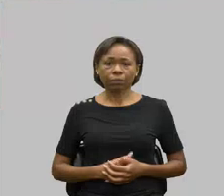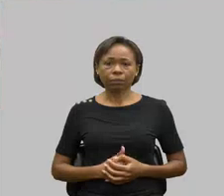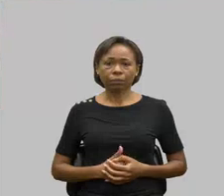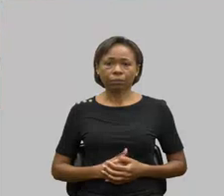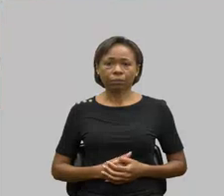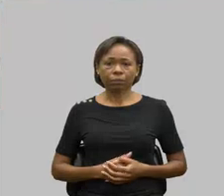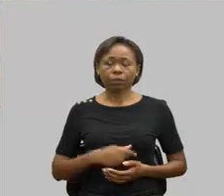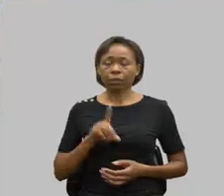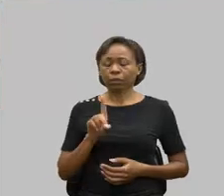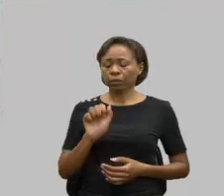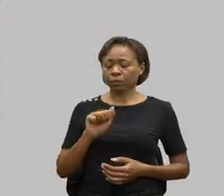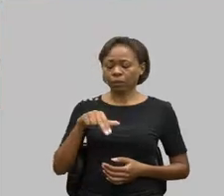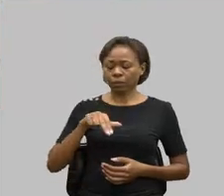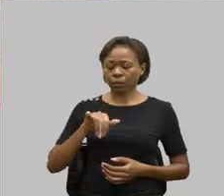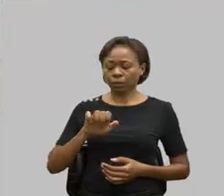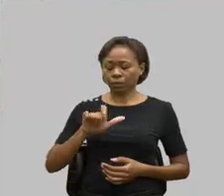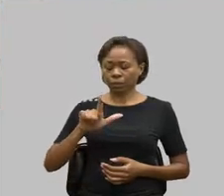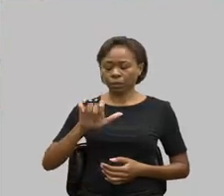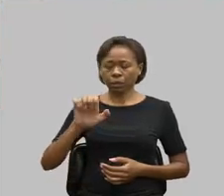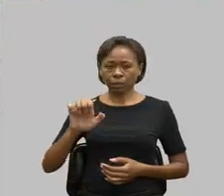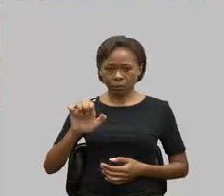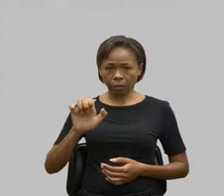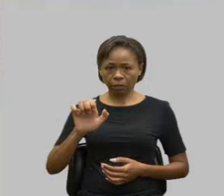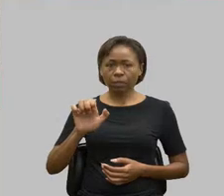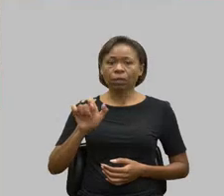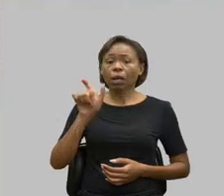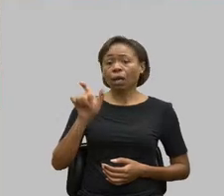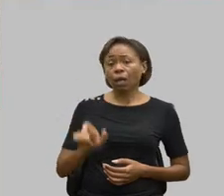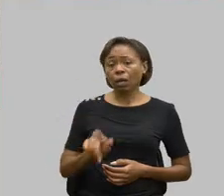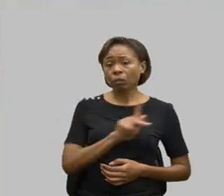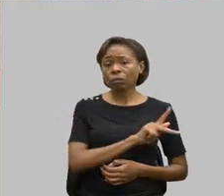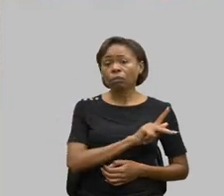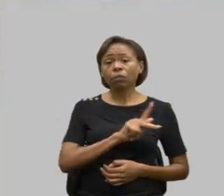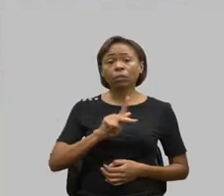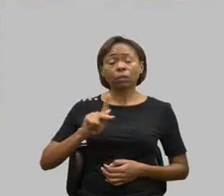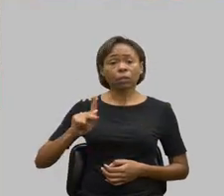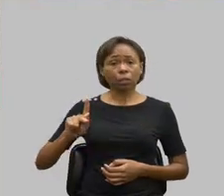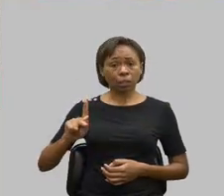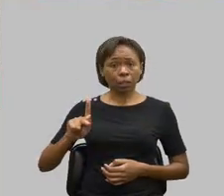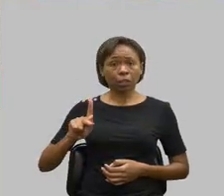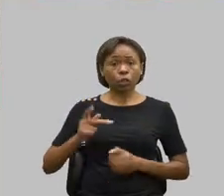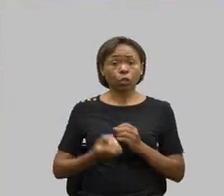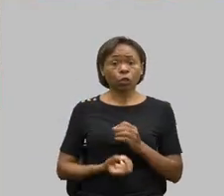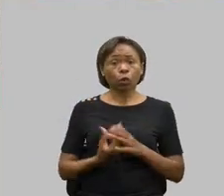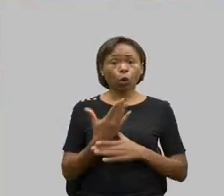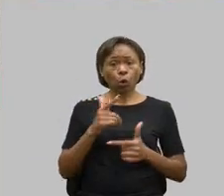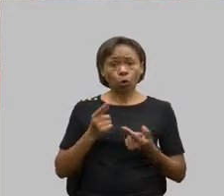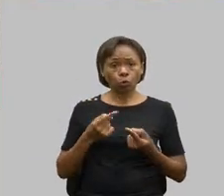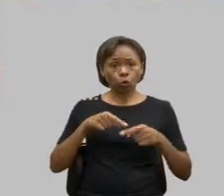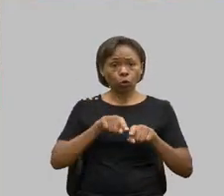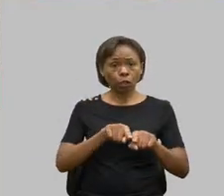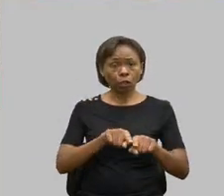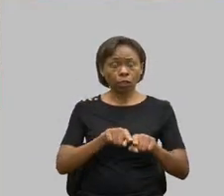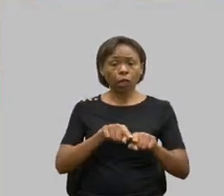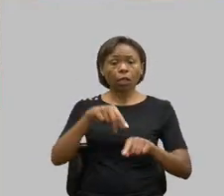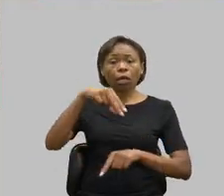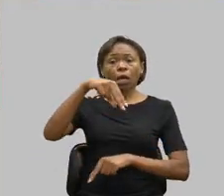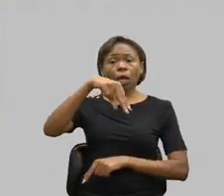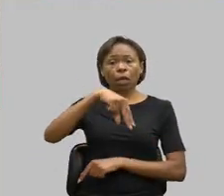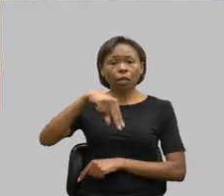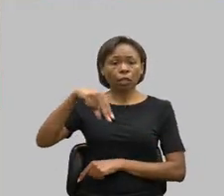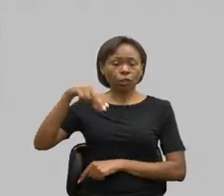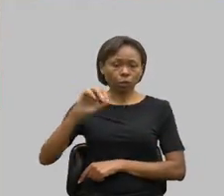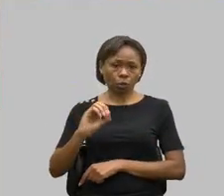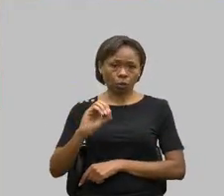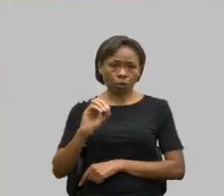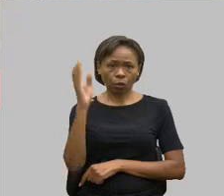Daniela de Lemos, americano Freire, presidente e cofundador da instituição NMO Brasil.